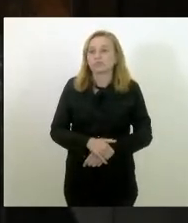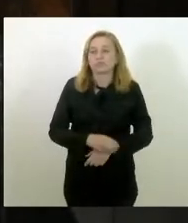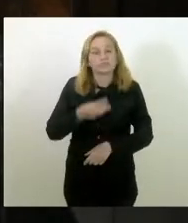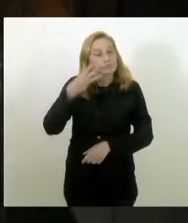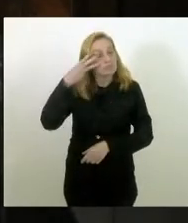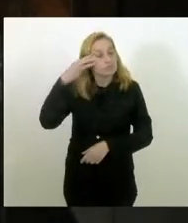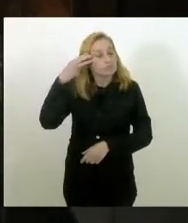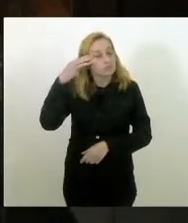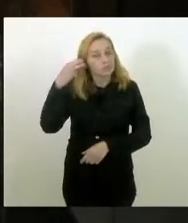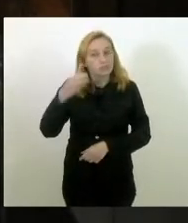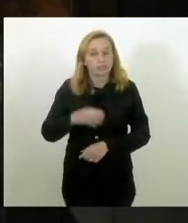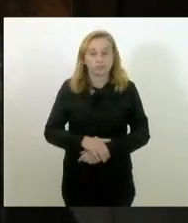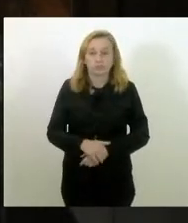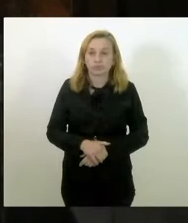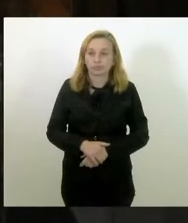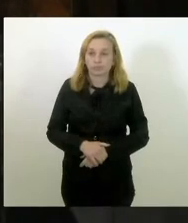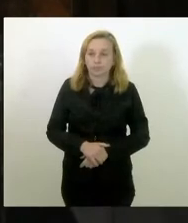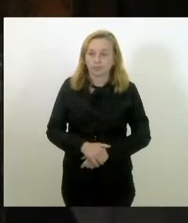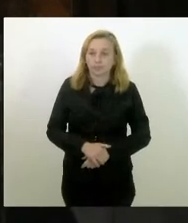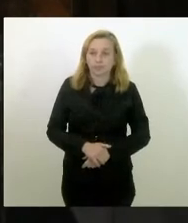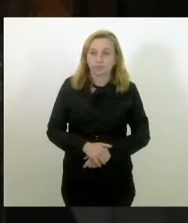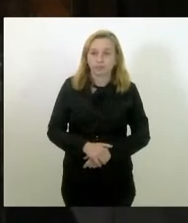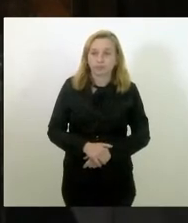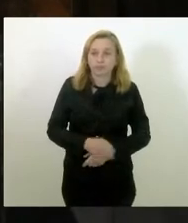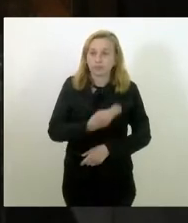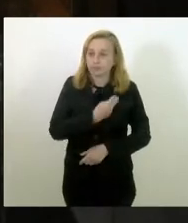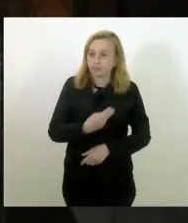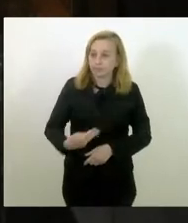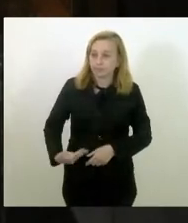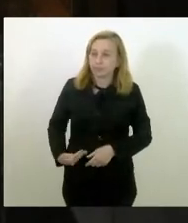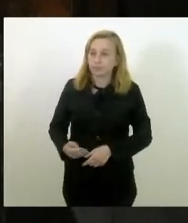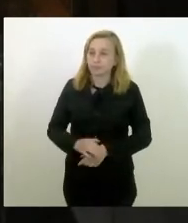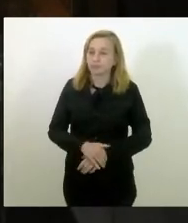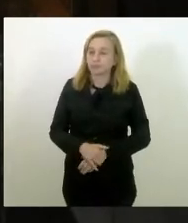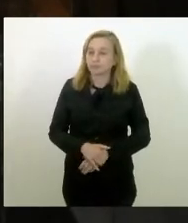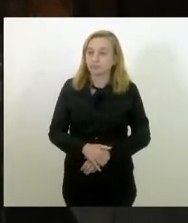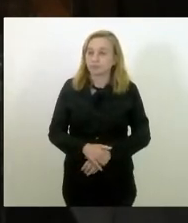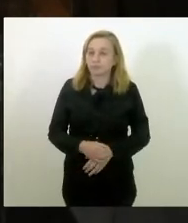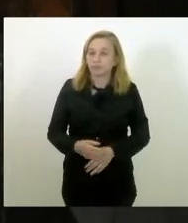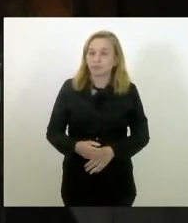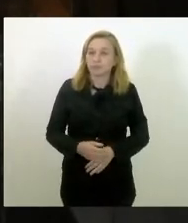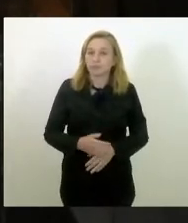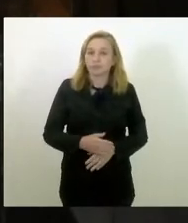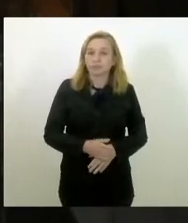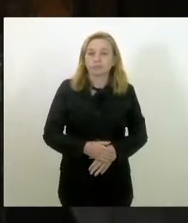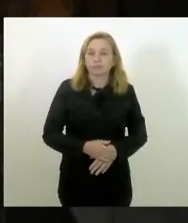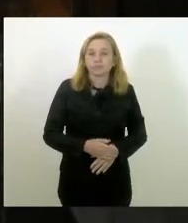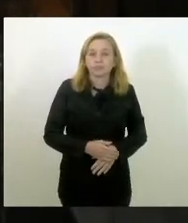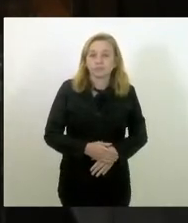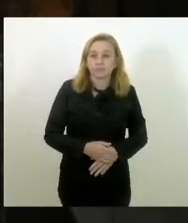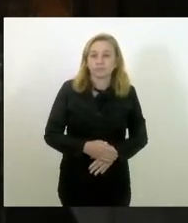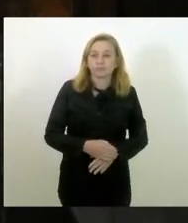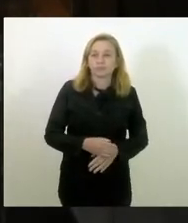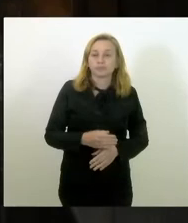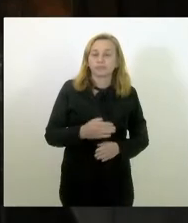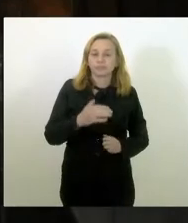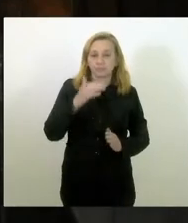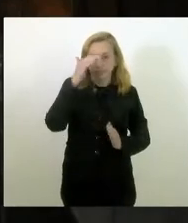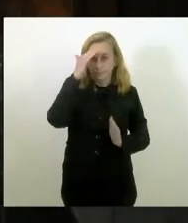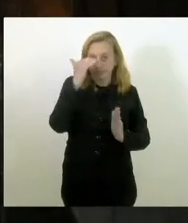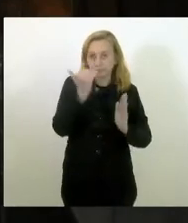Witzel, para que o governo cumprisse o percentual